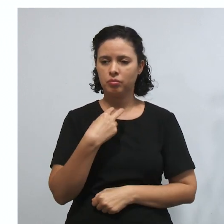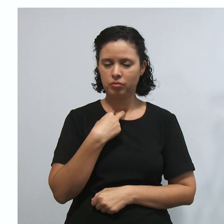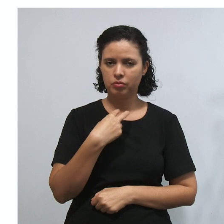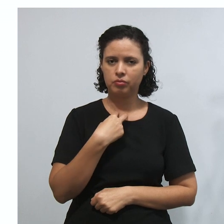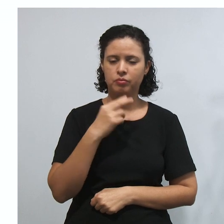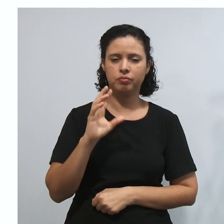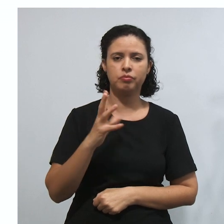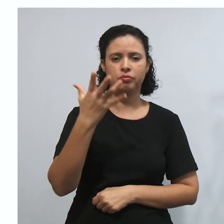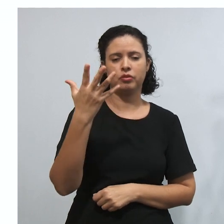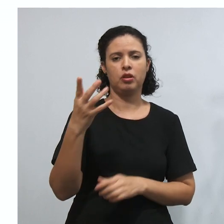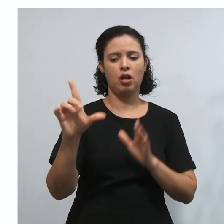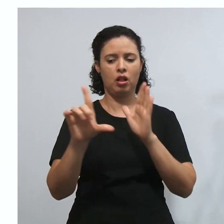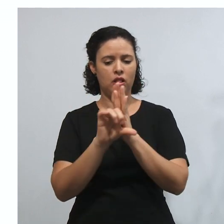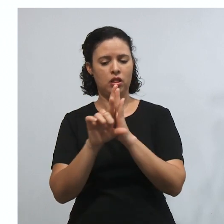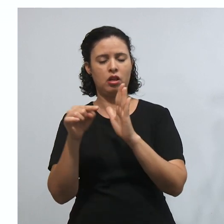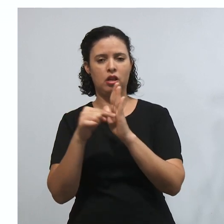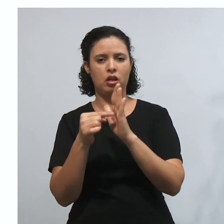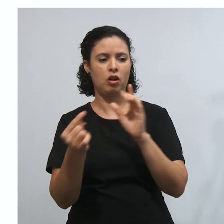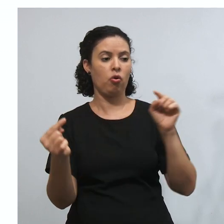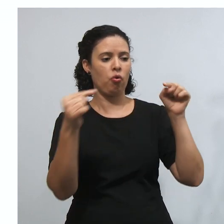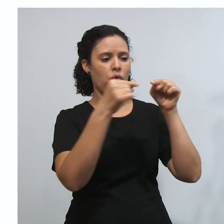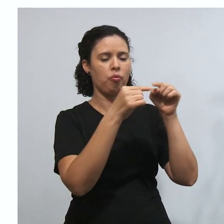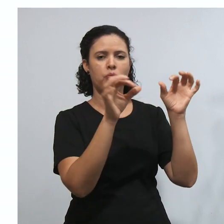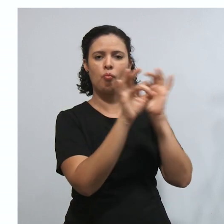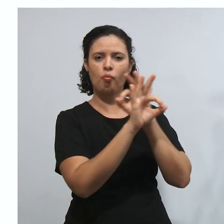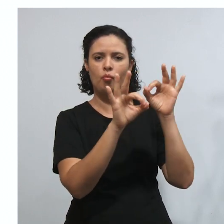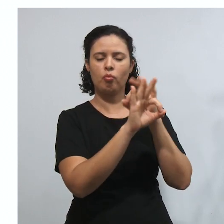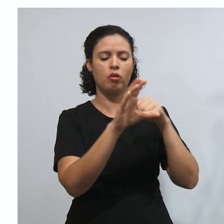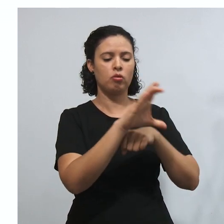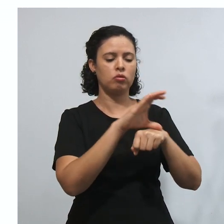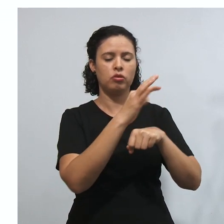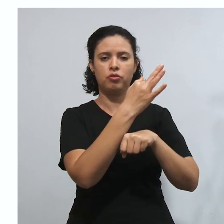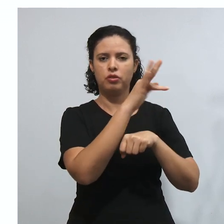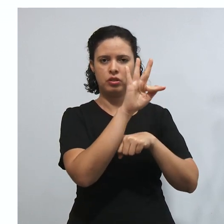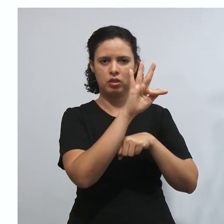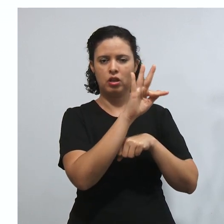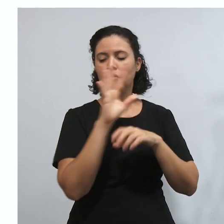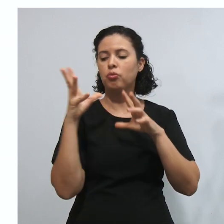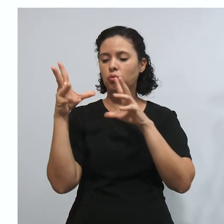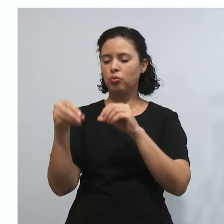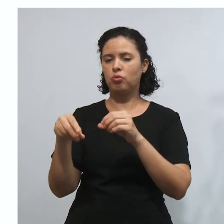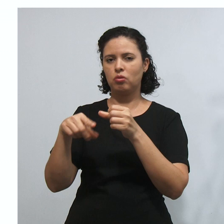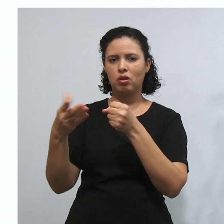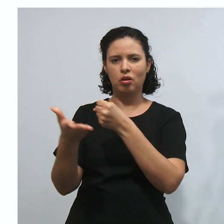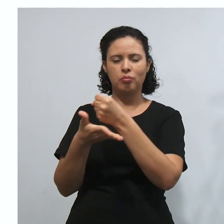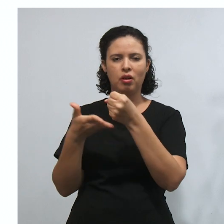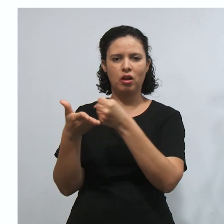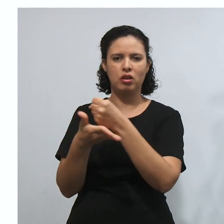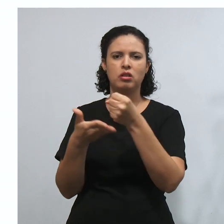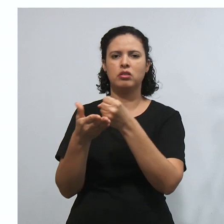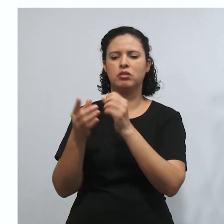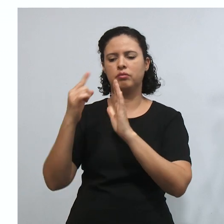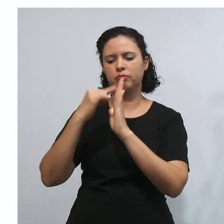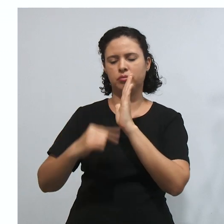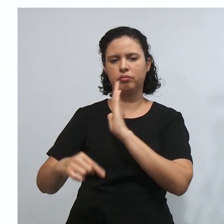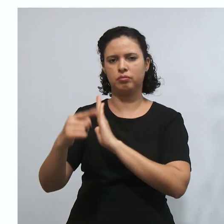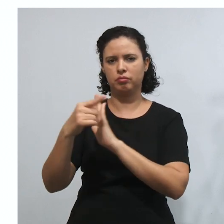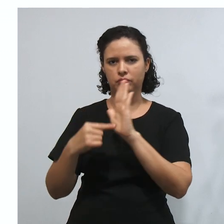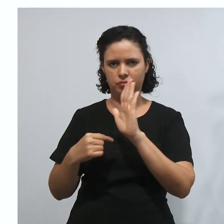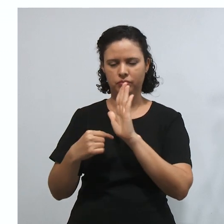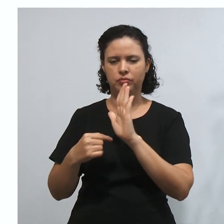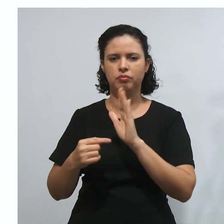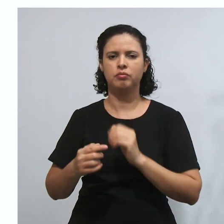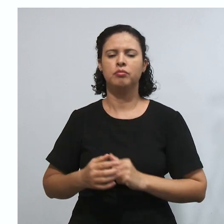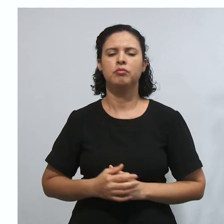situações que foram feitas na circunstância de uma lei que até então está indo contra a nossa Constituição Federal,